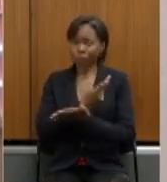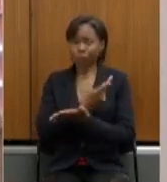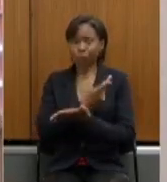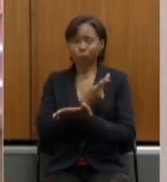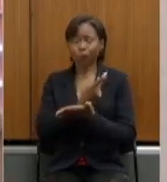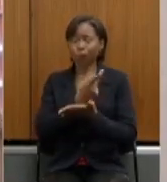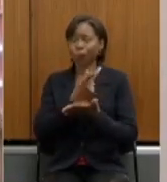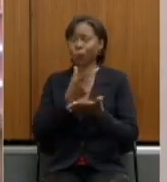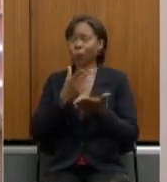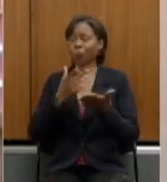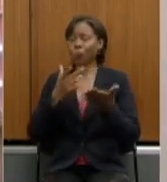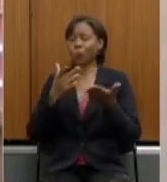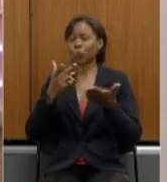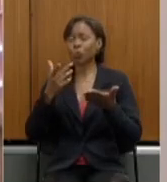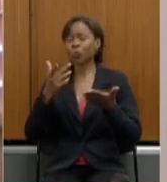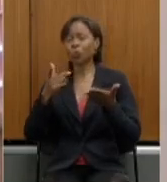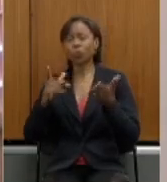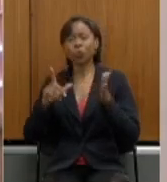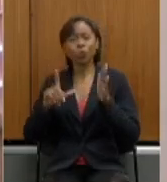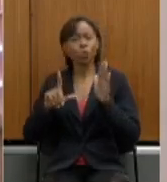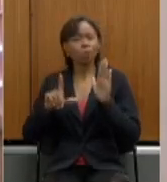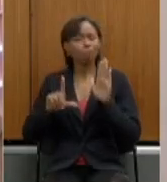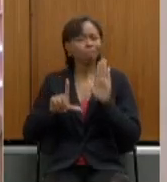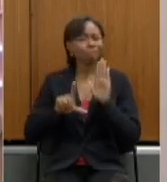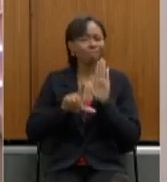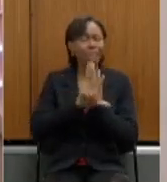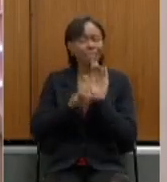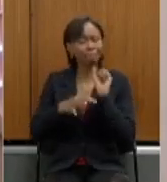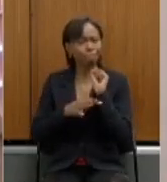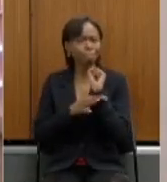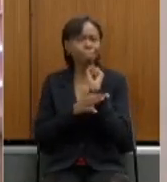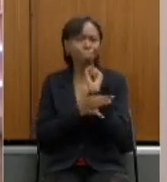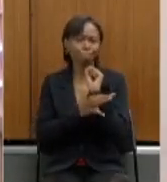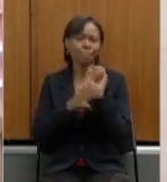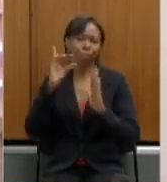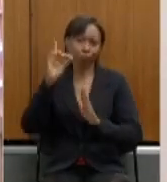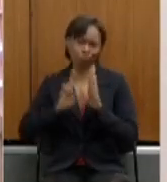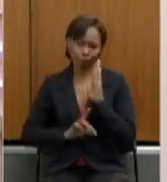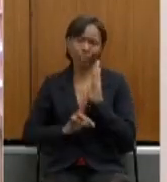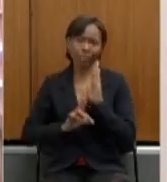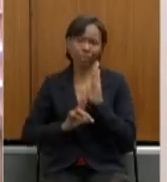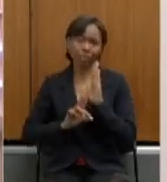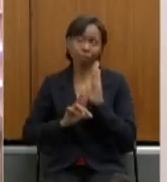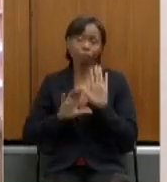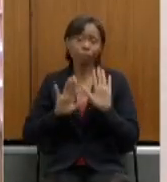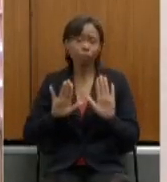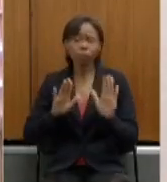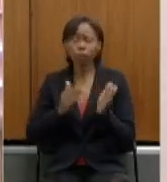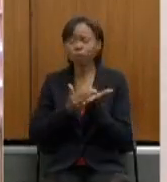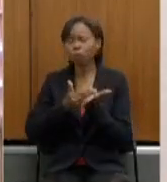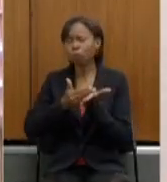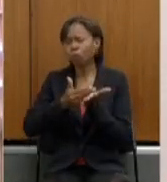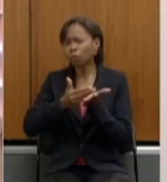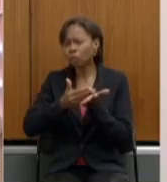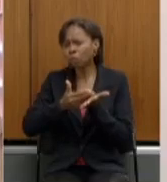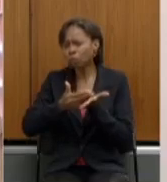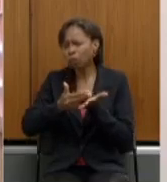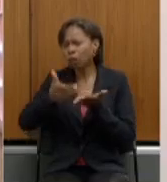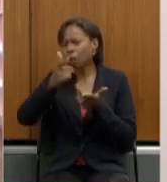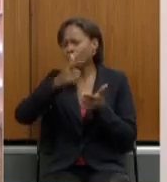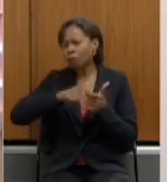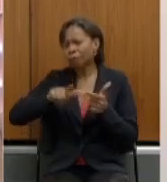policial militar e o outro deputado do pessoal e isso começou a gerar uma série de